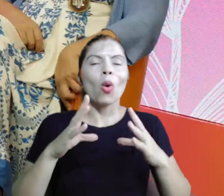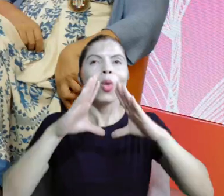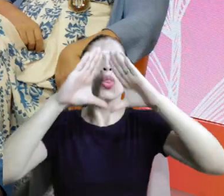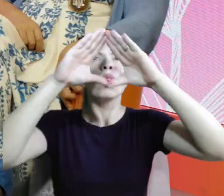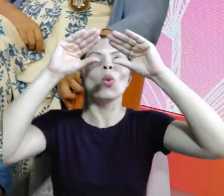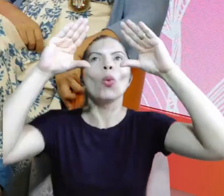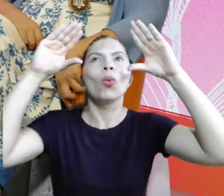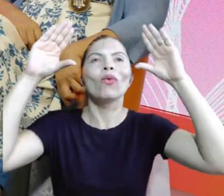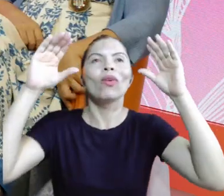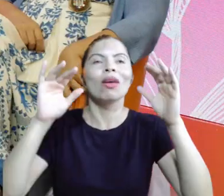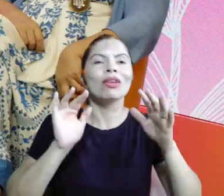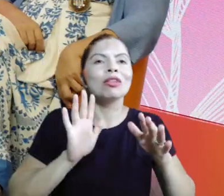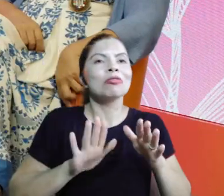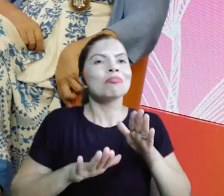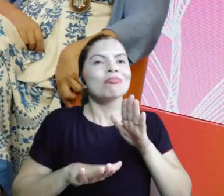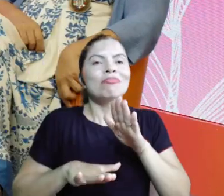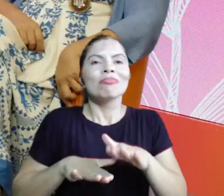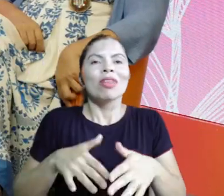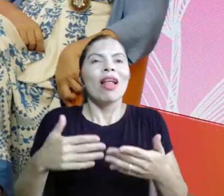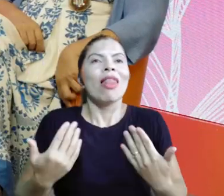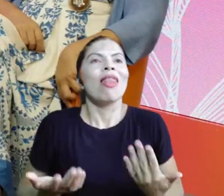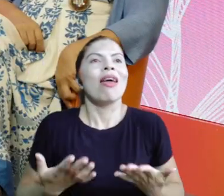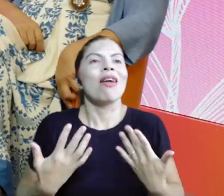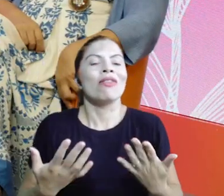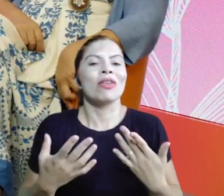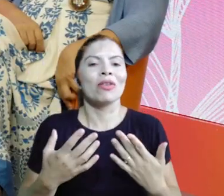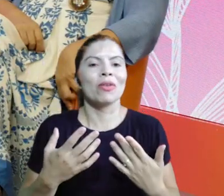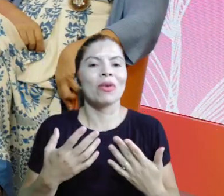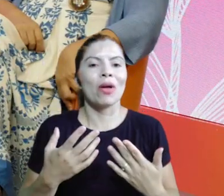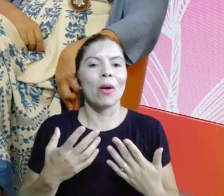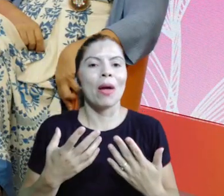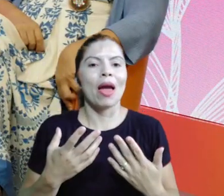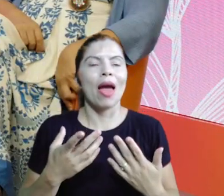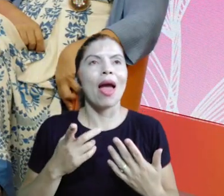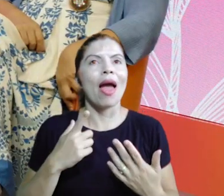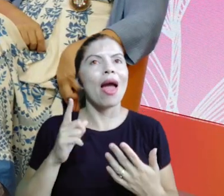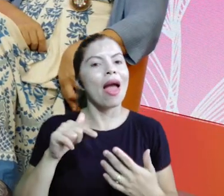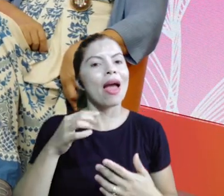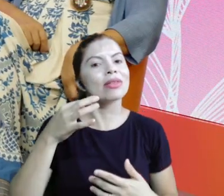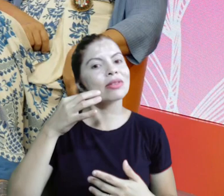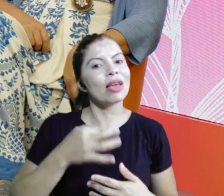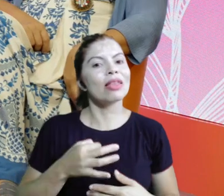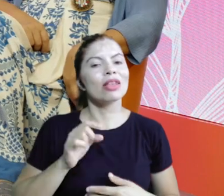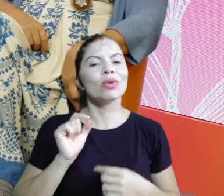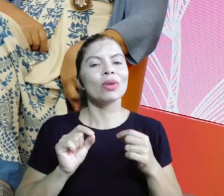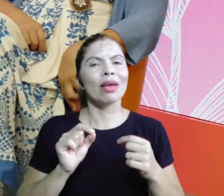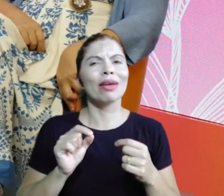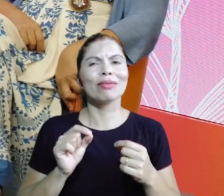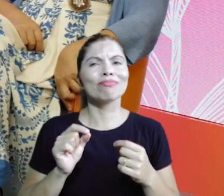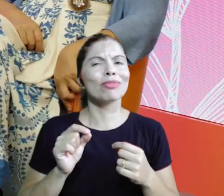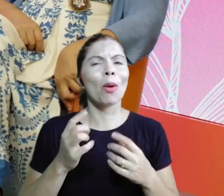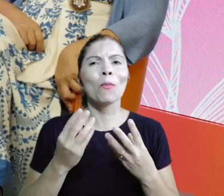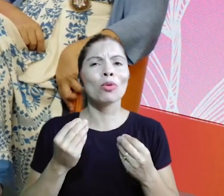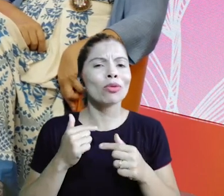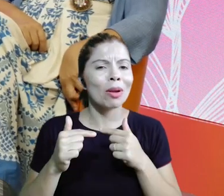nuvens, assim, com a certeza de que, ah, é tanta coisa, né, para chegar até aqui, porque